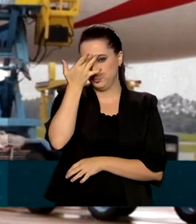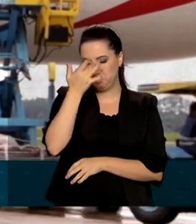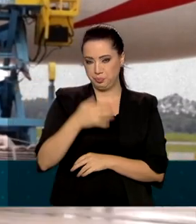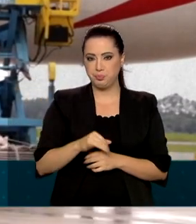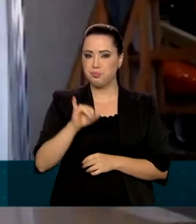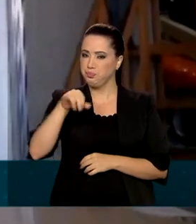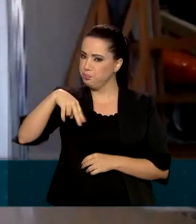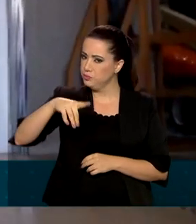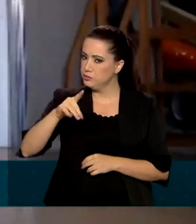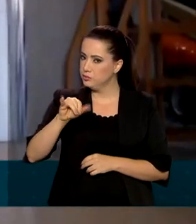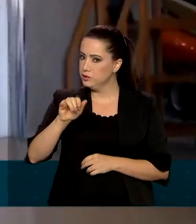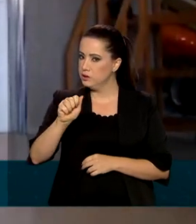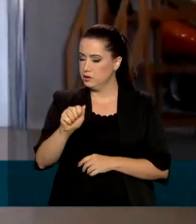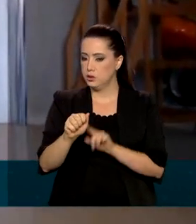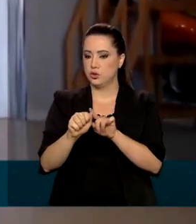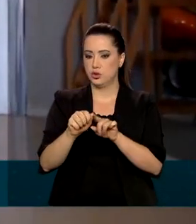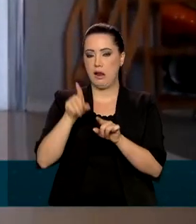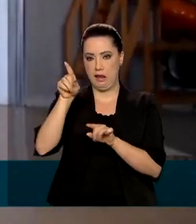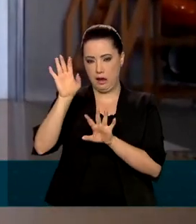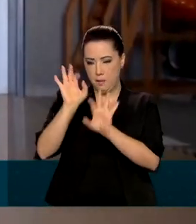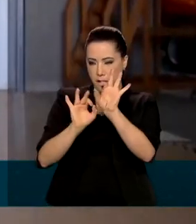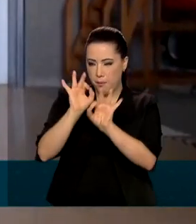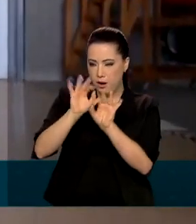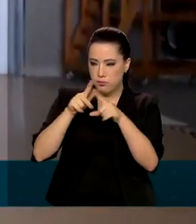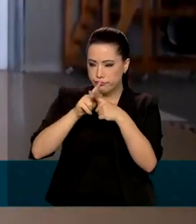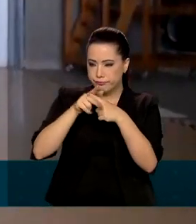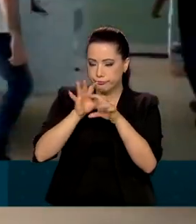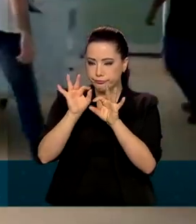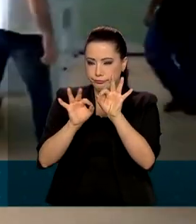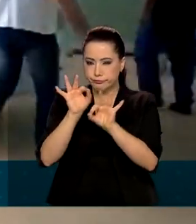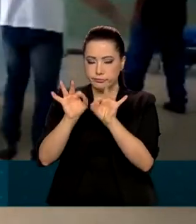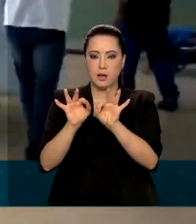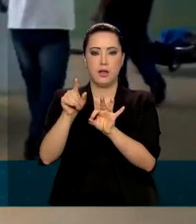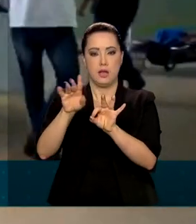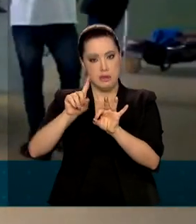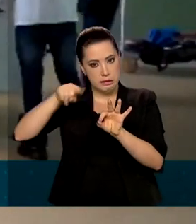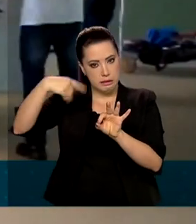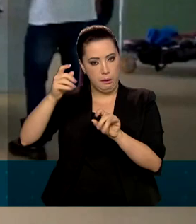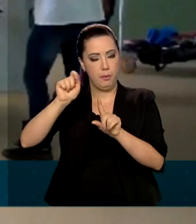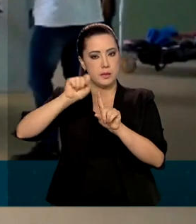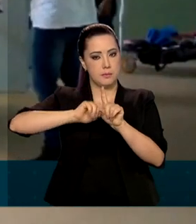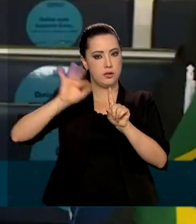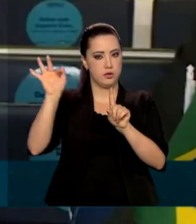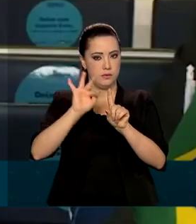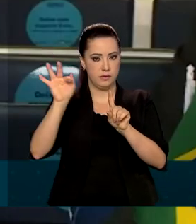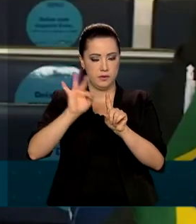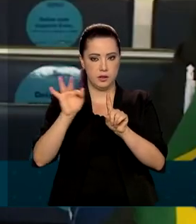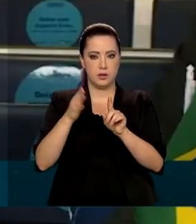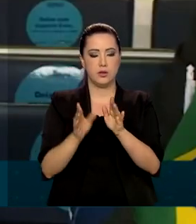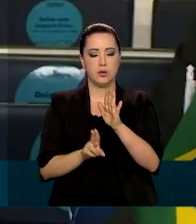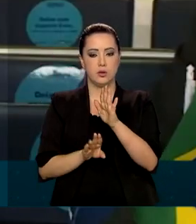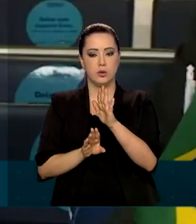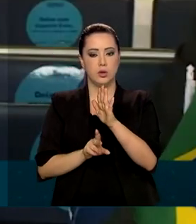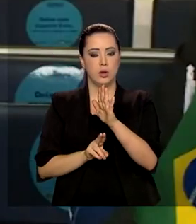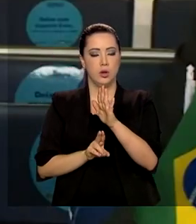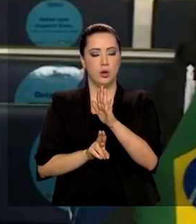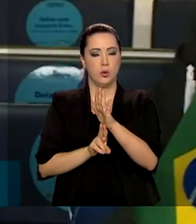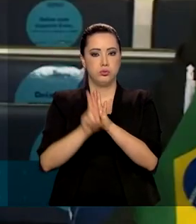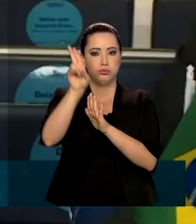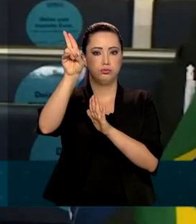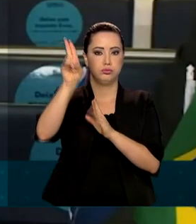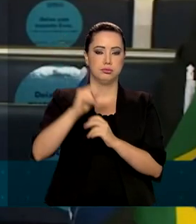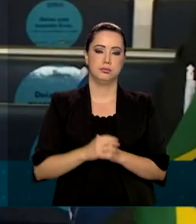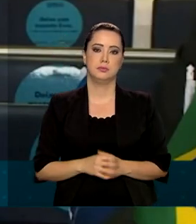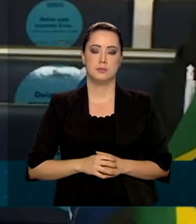onde o satélite será montado e lançado ao espaço em fevereiro de 2021. É um privilégio ver o seu programa